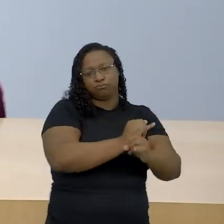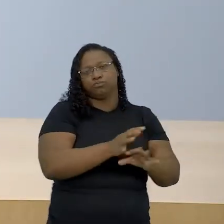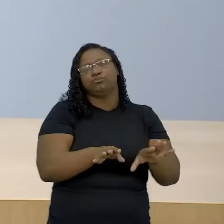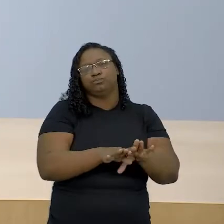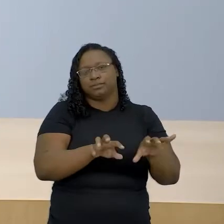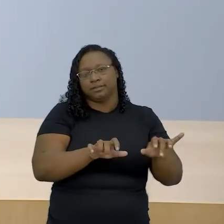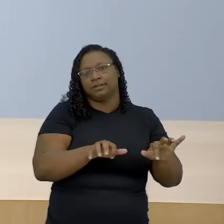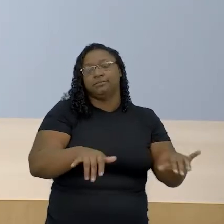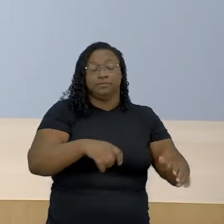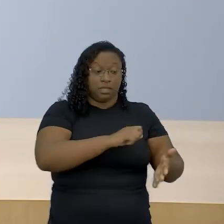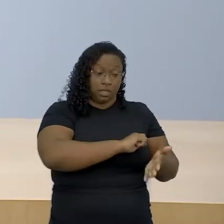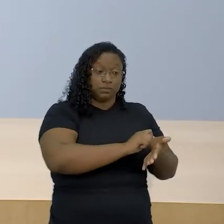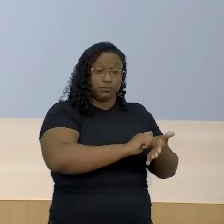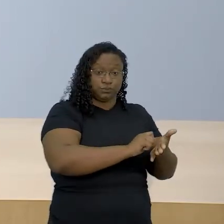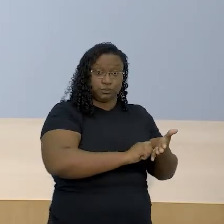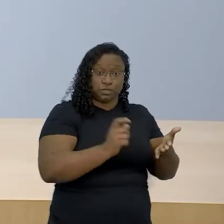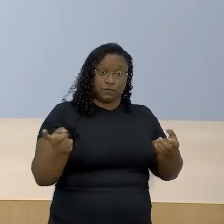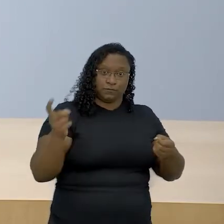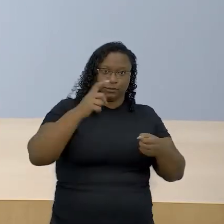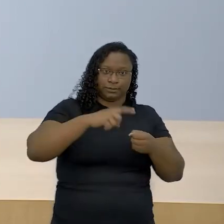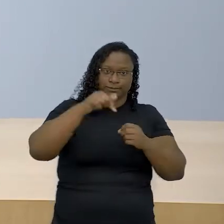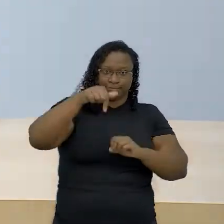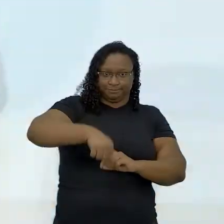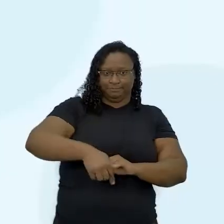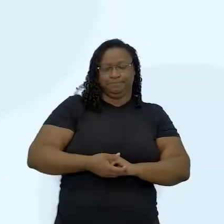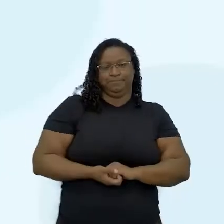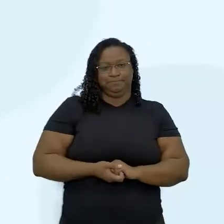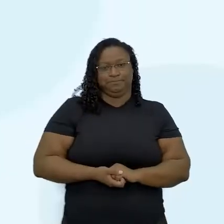fazendo anotações no caderno, e já já a gente se encontra.